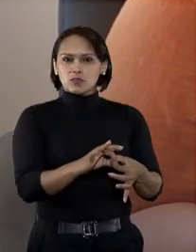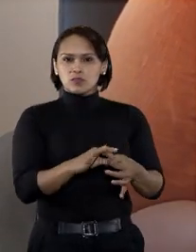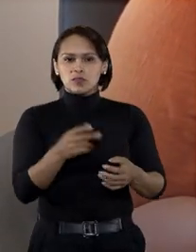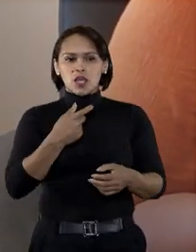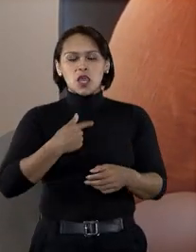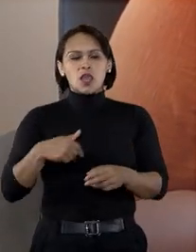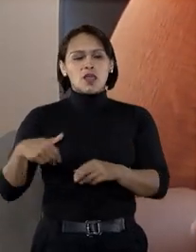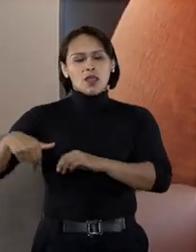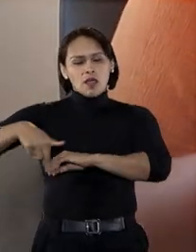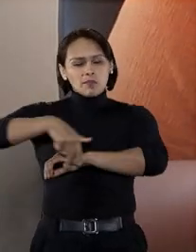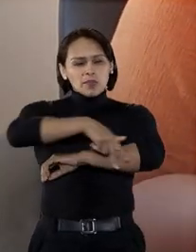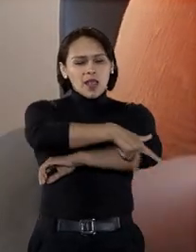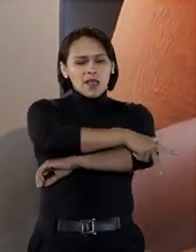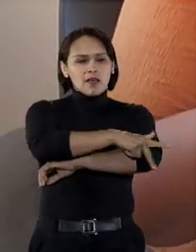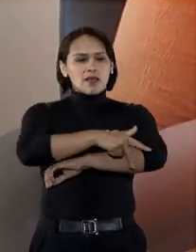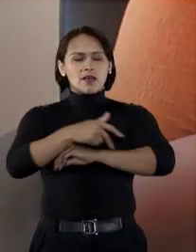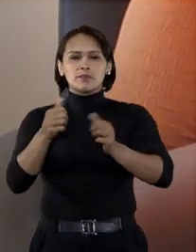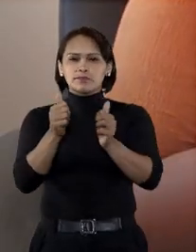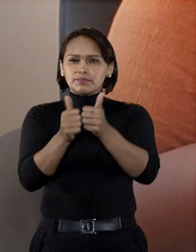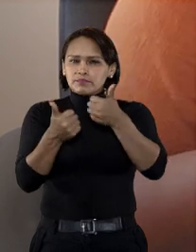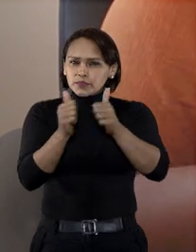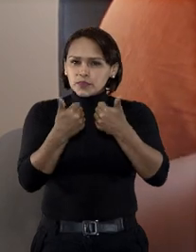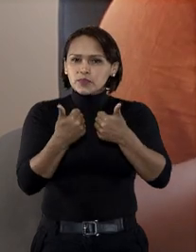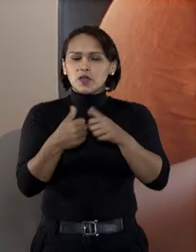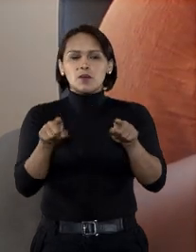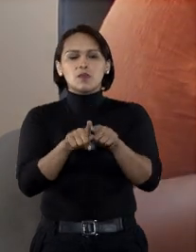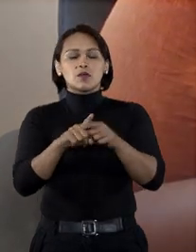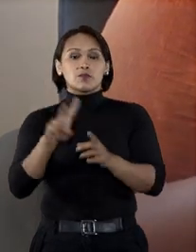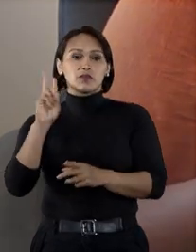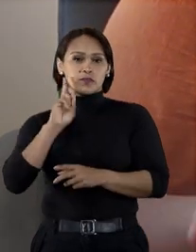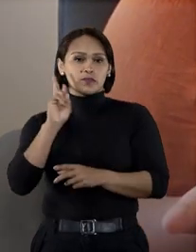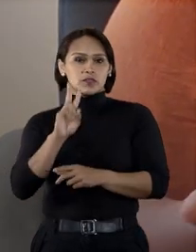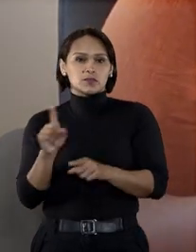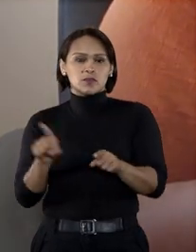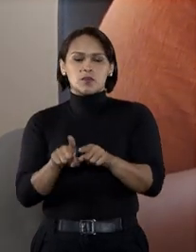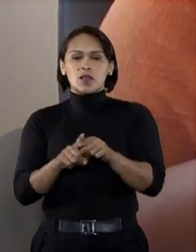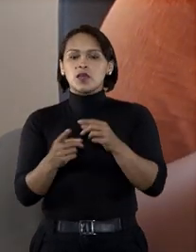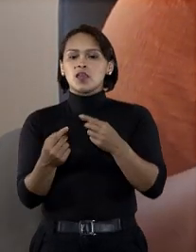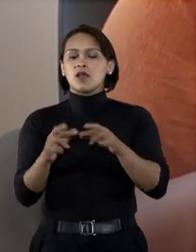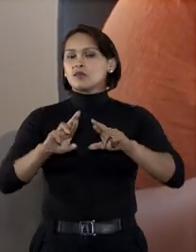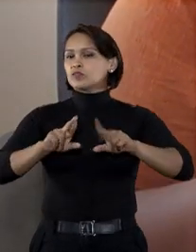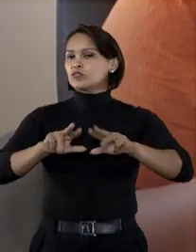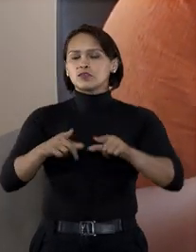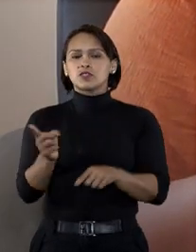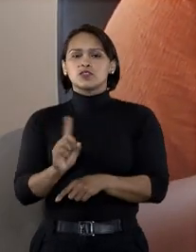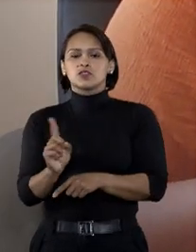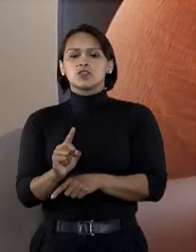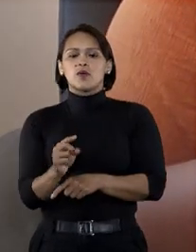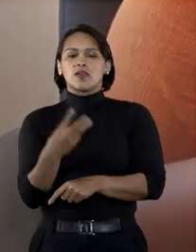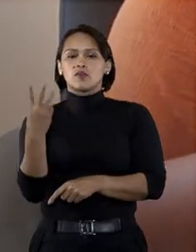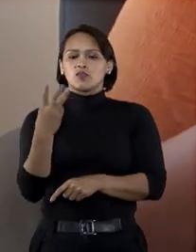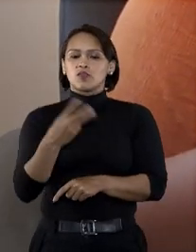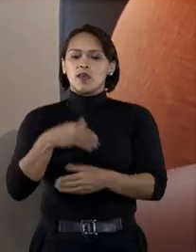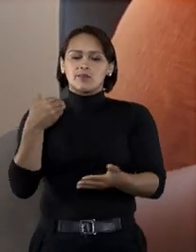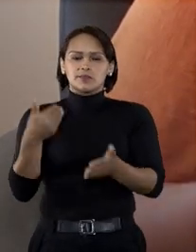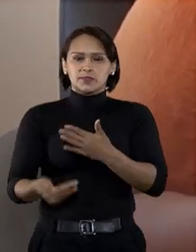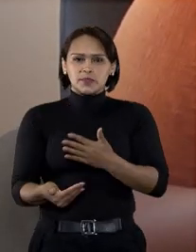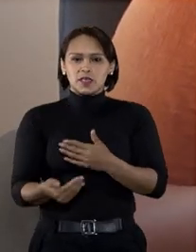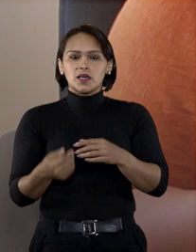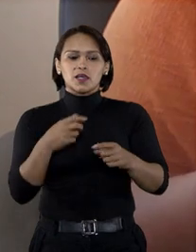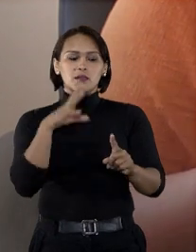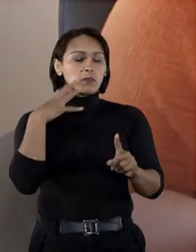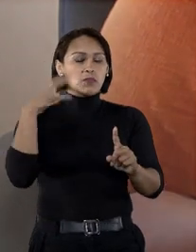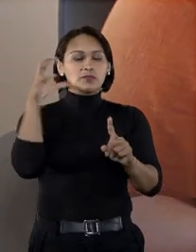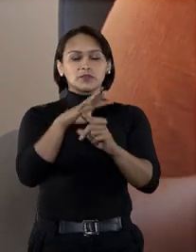os consumidores, no caso os passageiros do ônibus, não terem sido vitimados, não faz diferença para que o terceiro diretamente